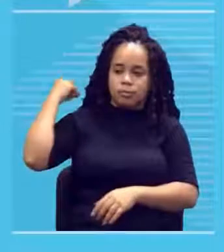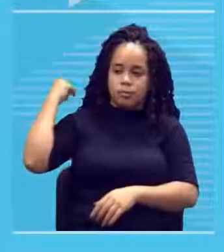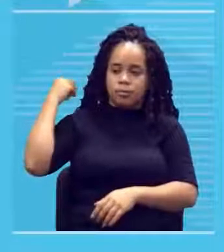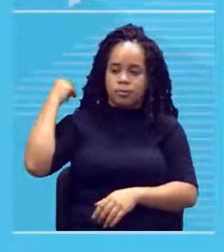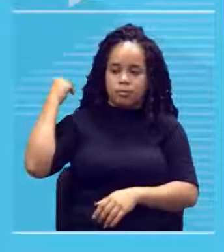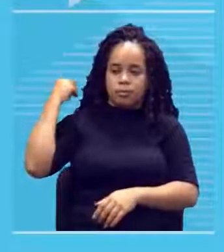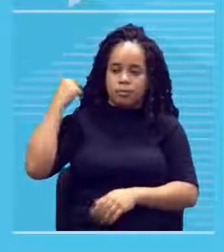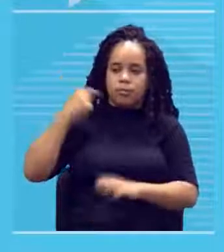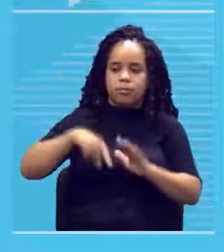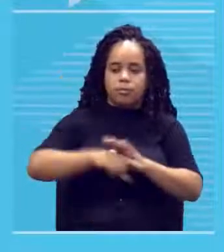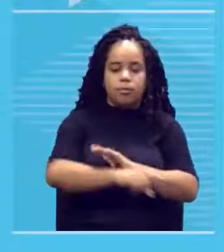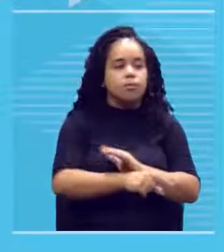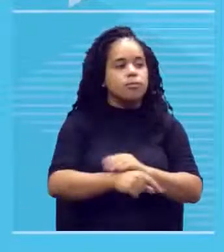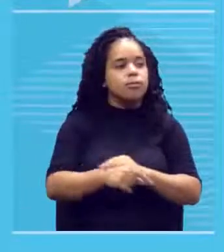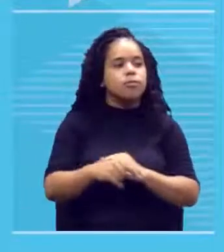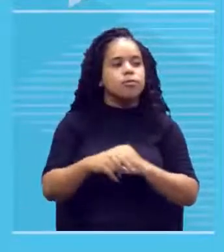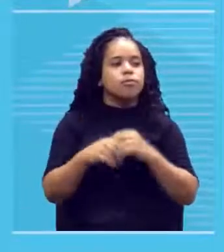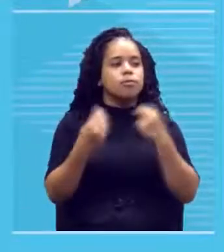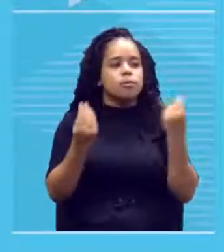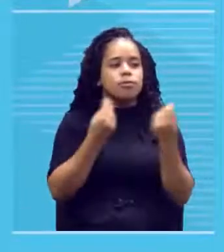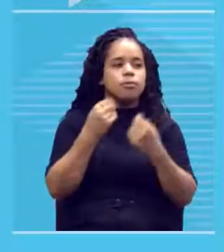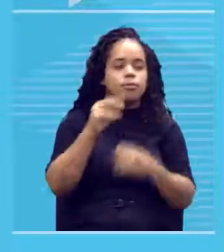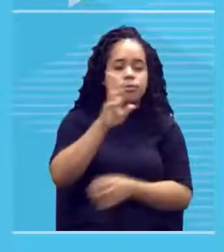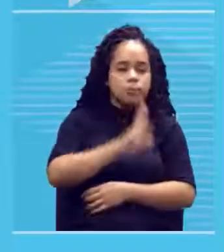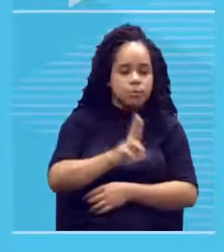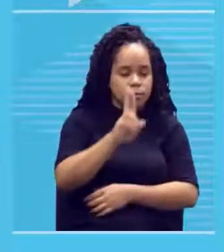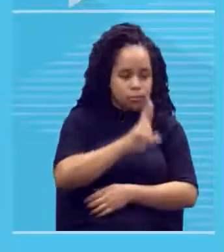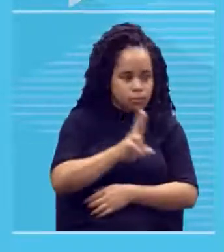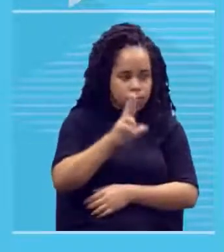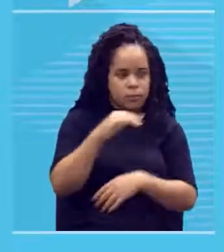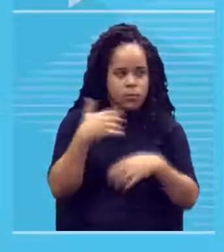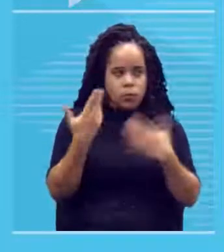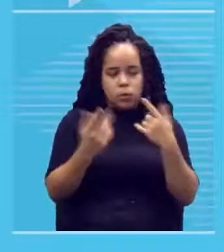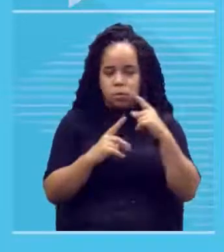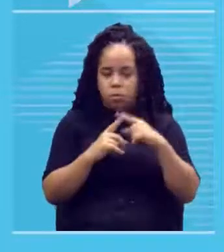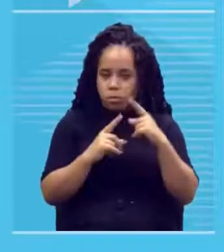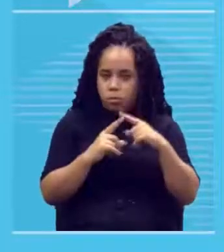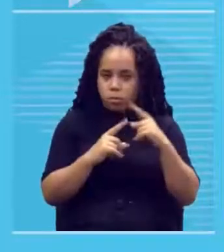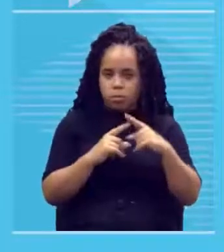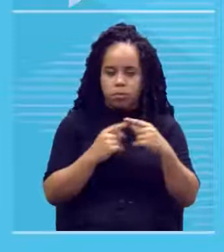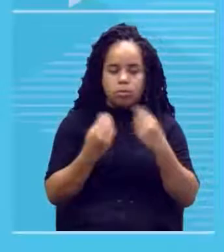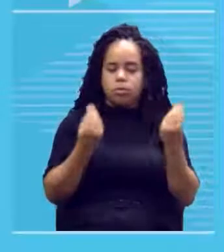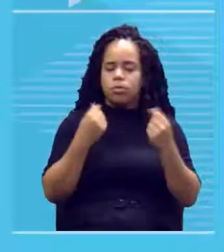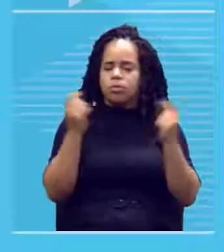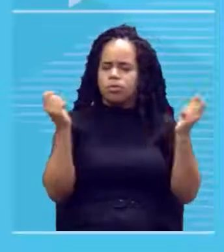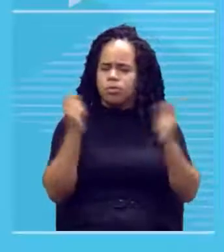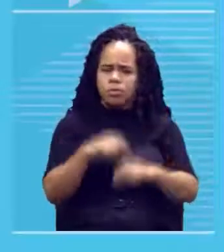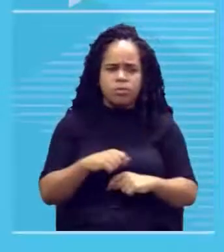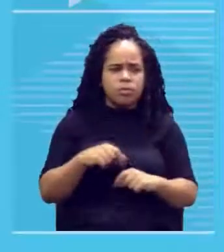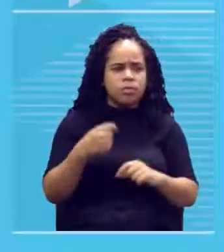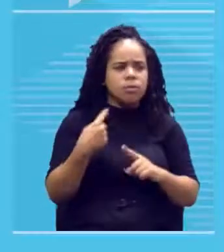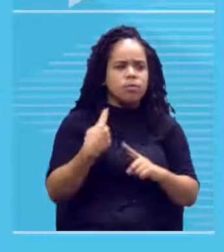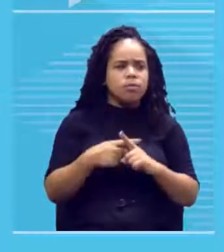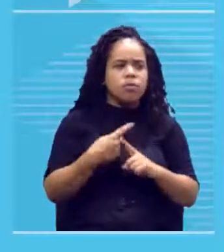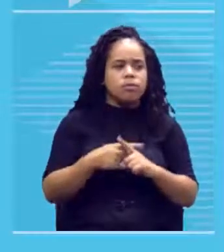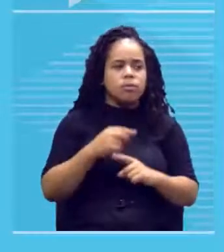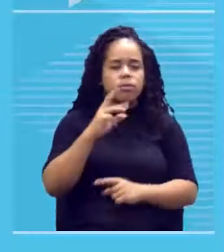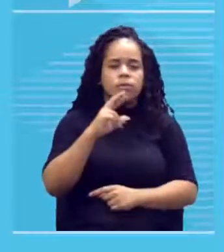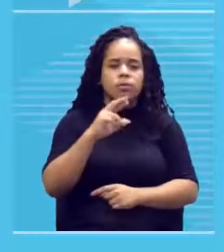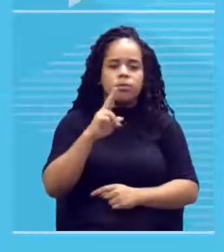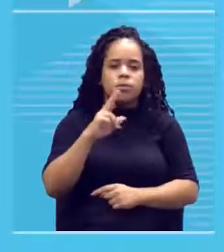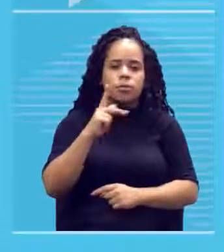isso? eles usavam que tinta eles usavam que pincel como é que era possível? por que que chama de rupestre?